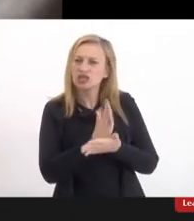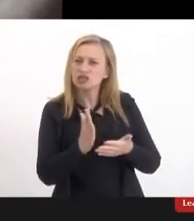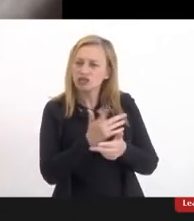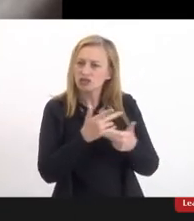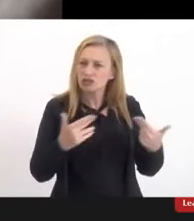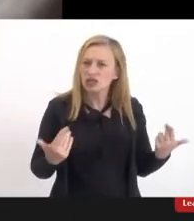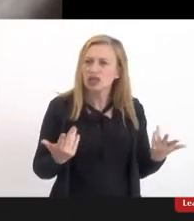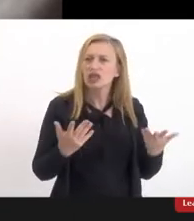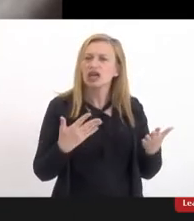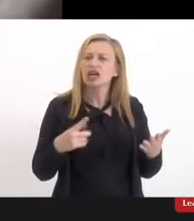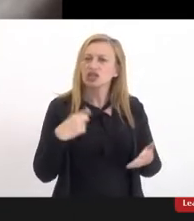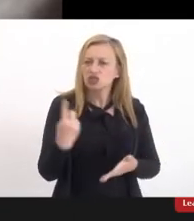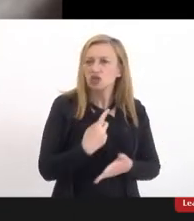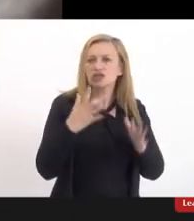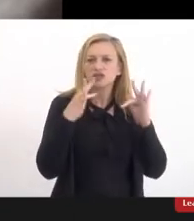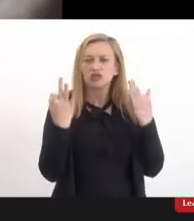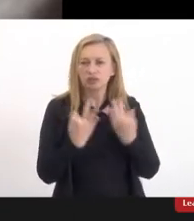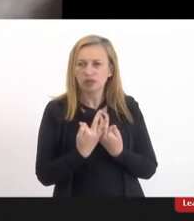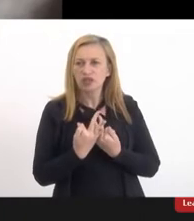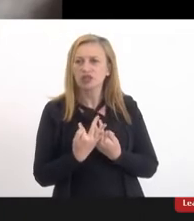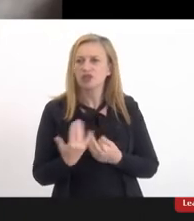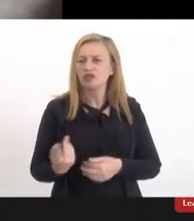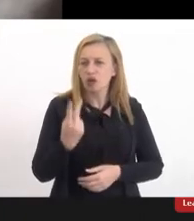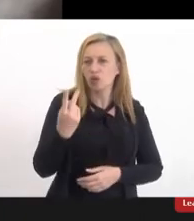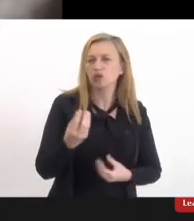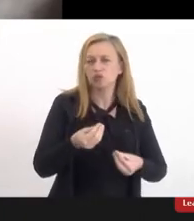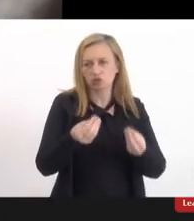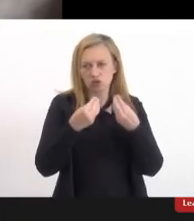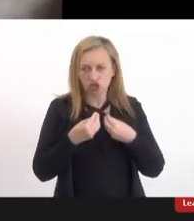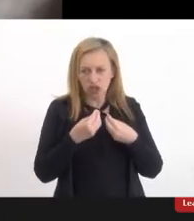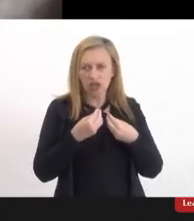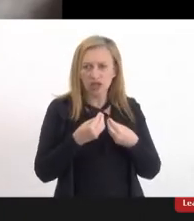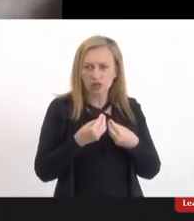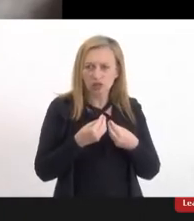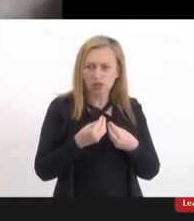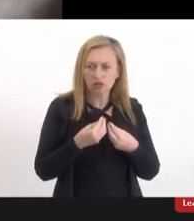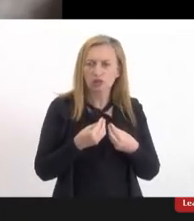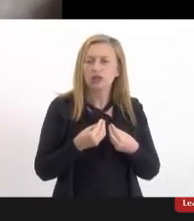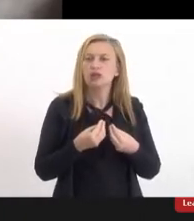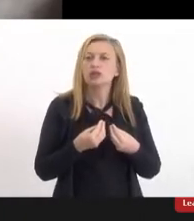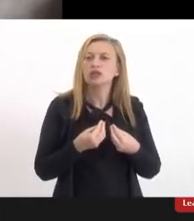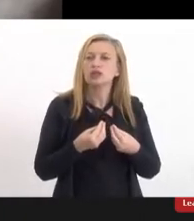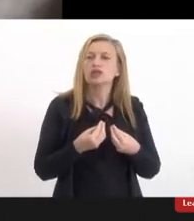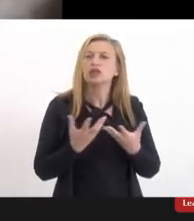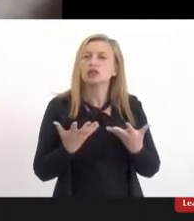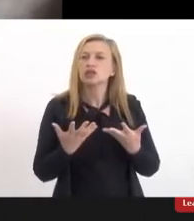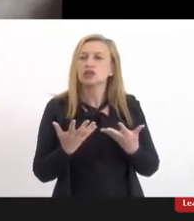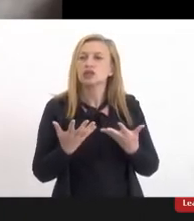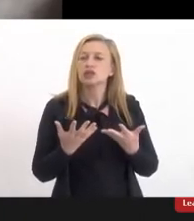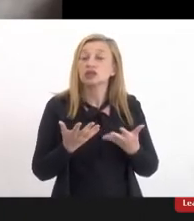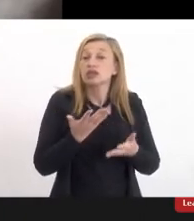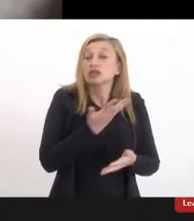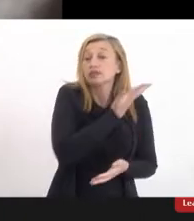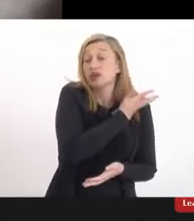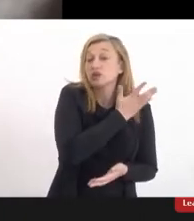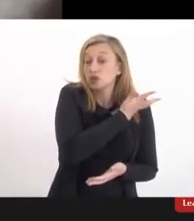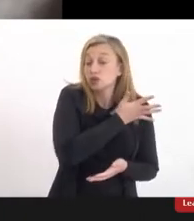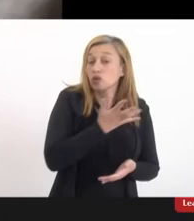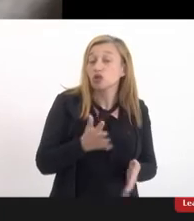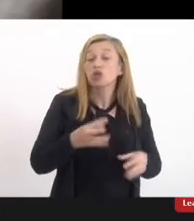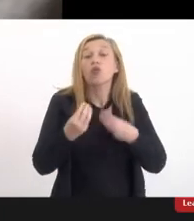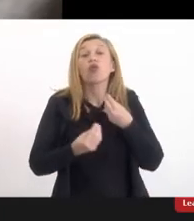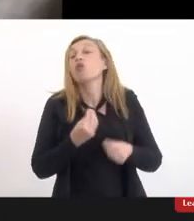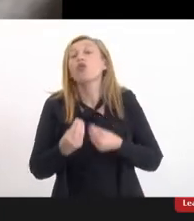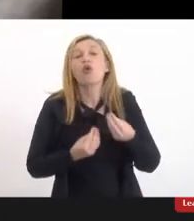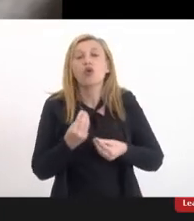até as nossas famílias nos deram valores nos alimentaram com valores extremamente discriminatórios então como que